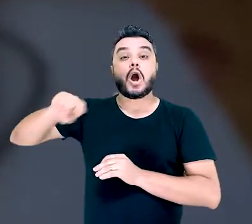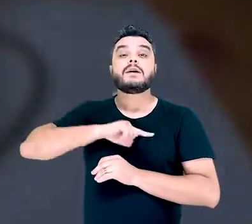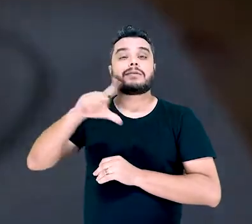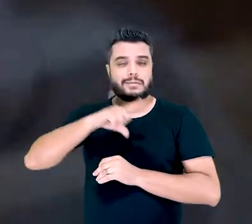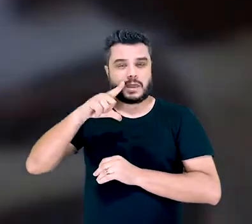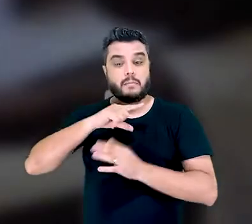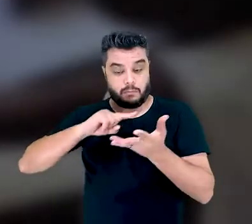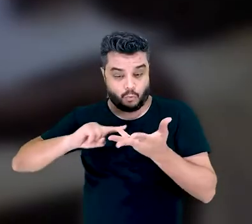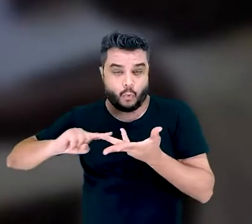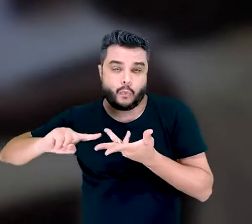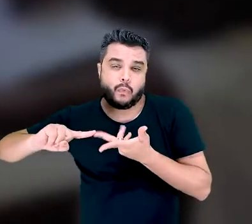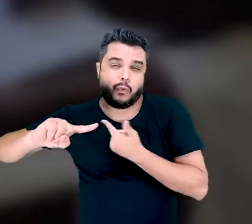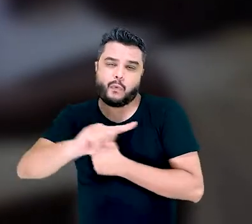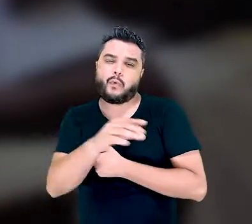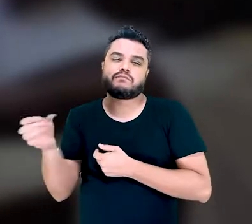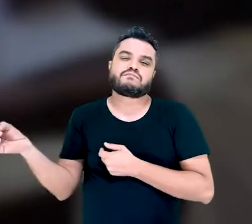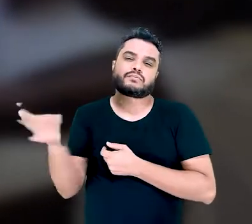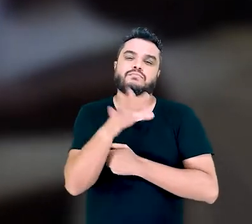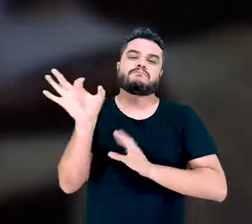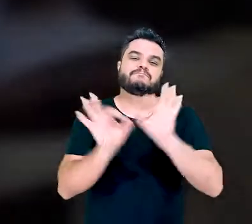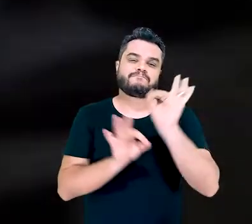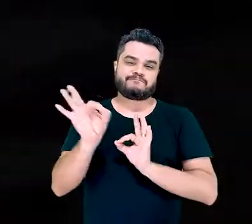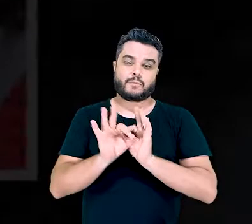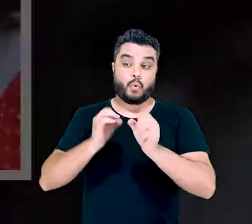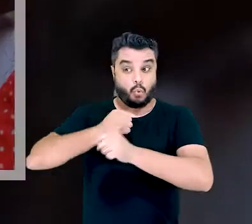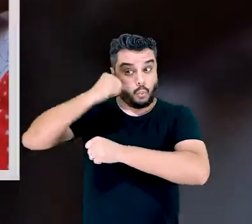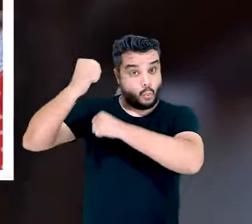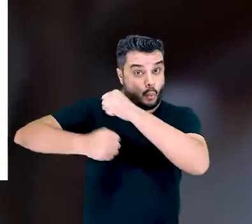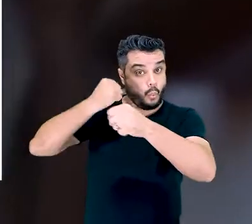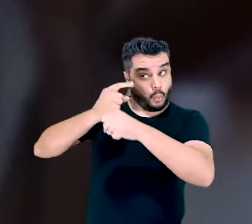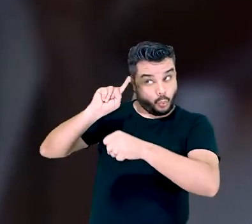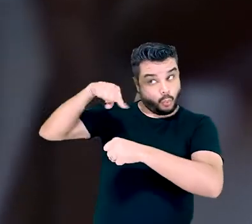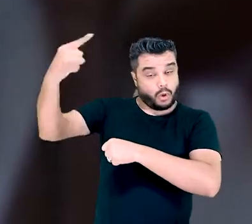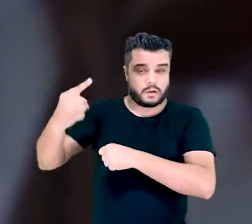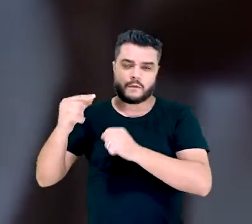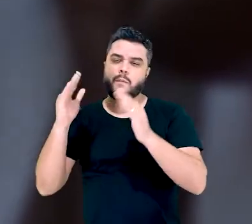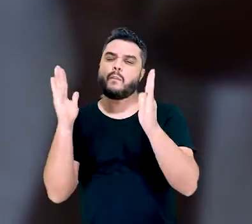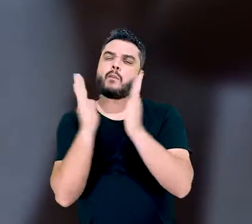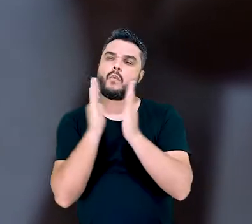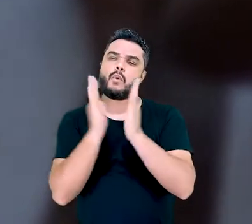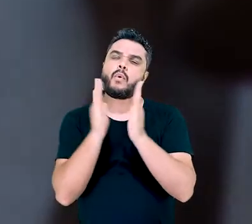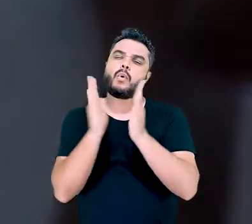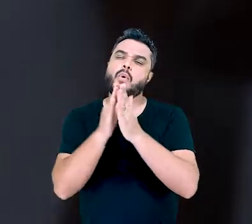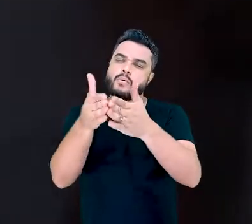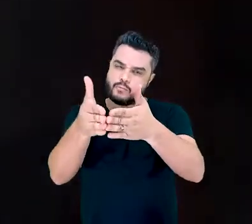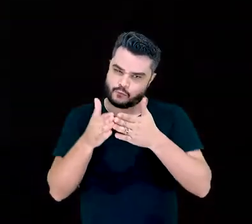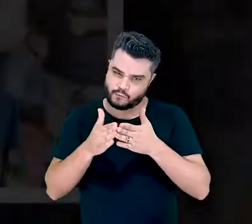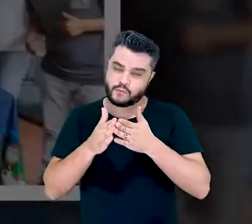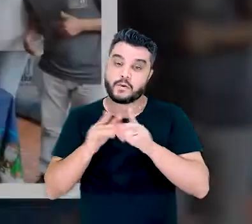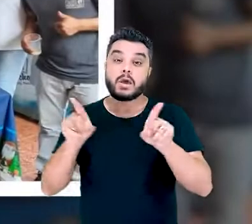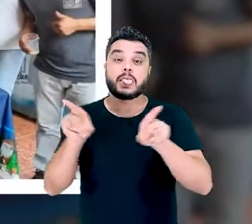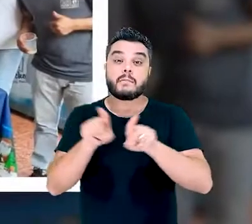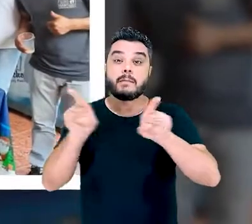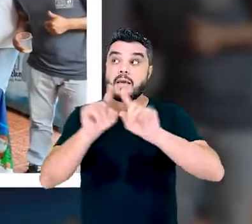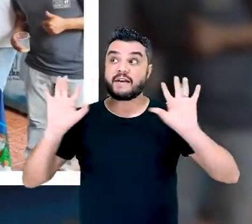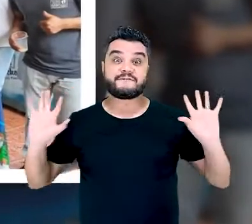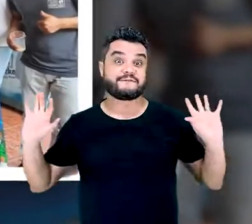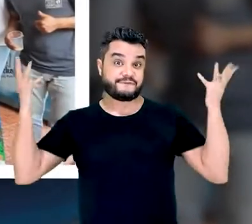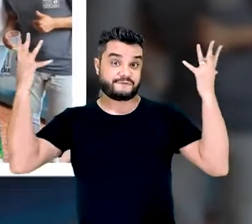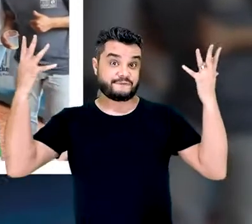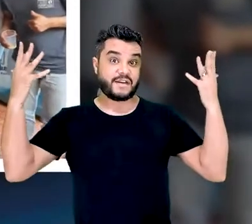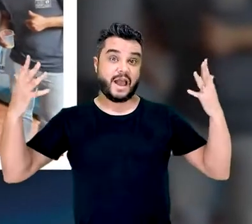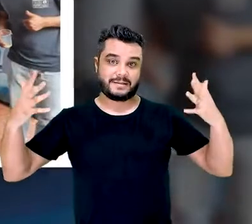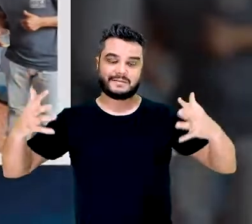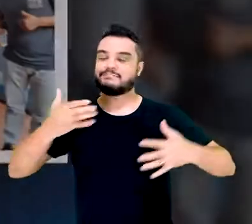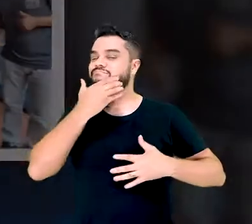temos o desejo de dar início no próximo ano. Queremos pedir também que vocês estejam orando pela festa de